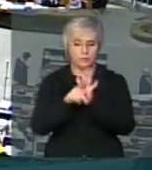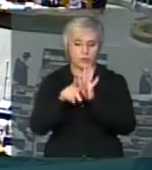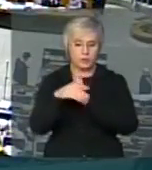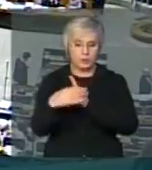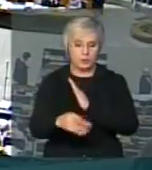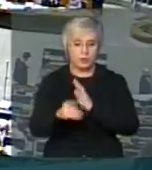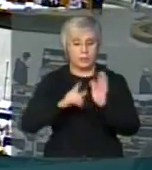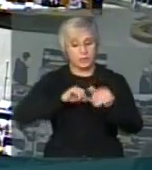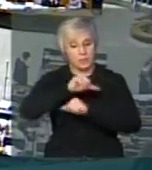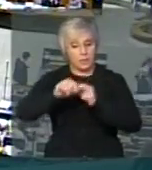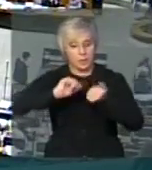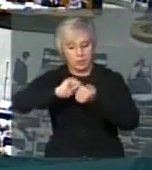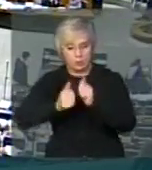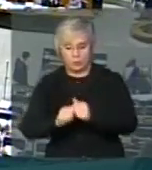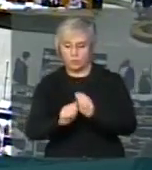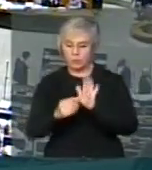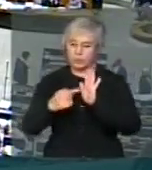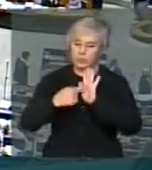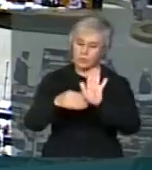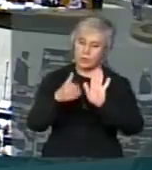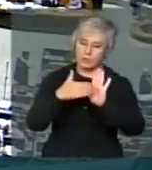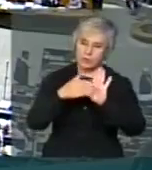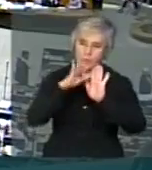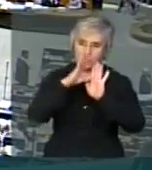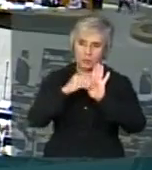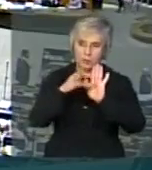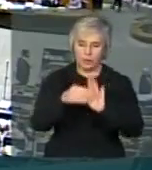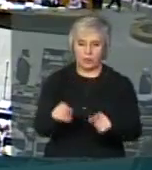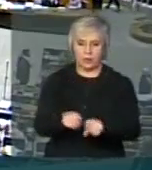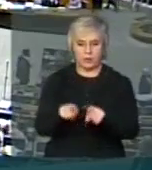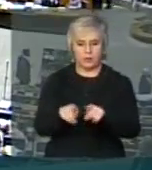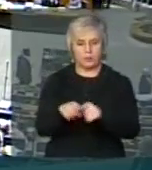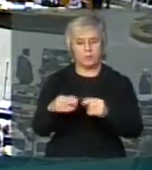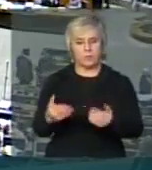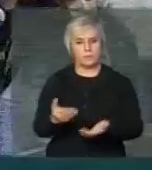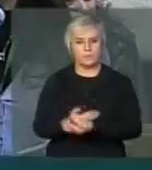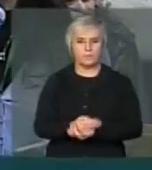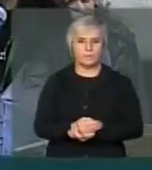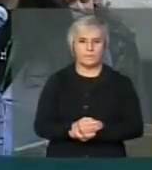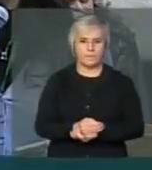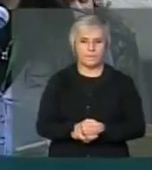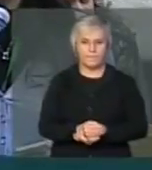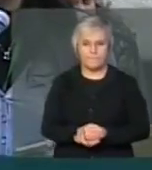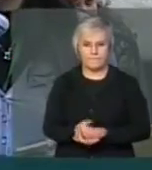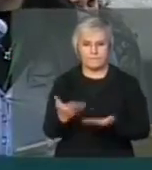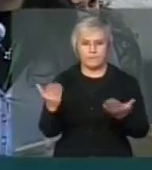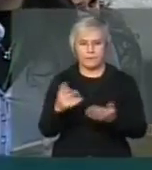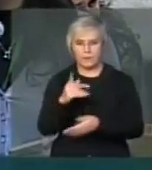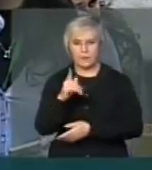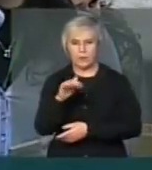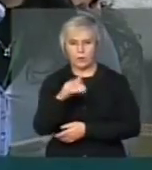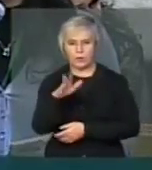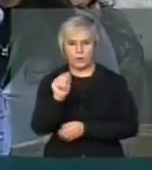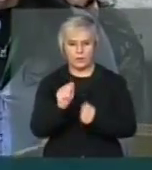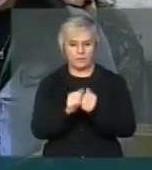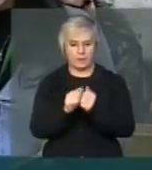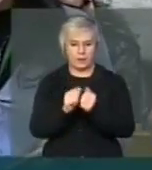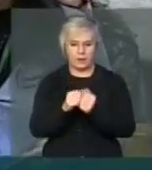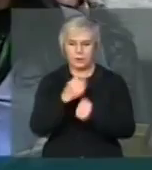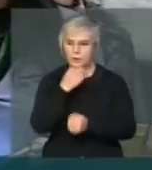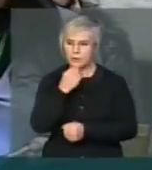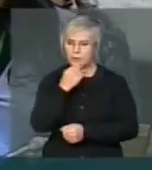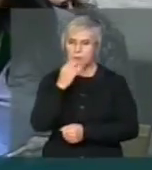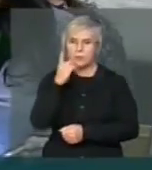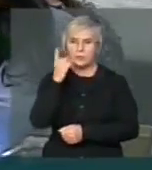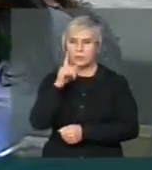cá e há modificações, há apresentação de emendas para os parlamentares. E a Paula está com o deputado agora, não está, o Carlos, com o Glauber, daqui a pouquinho a gente retoma aqui a